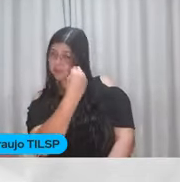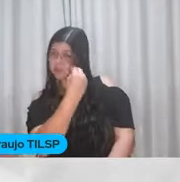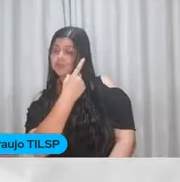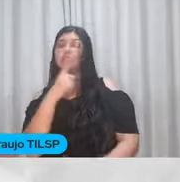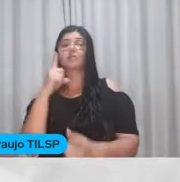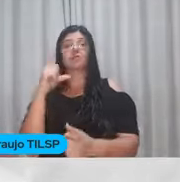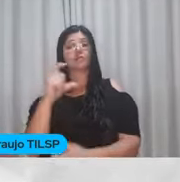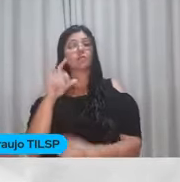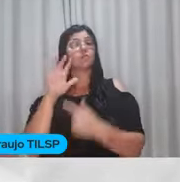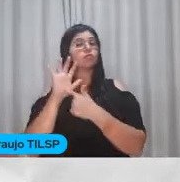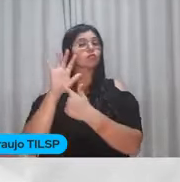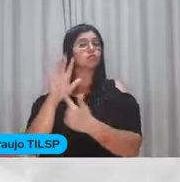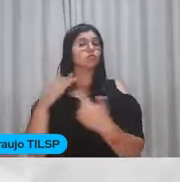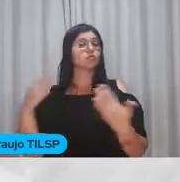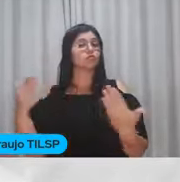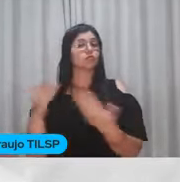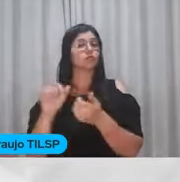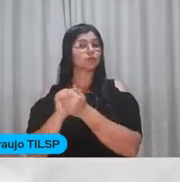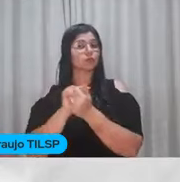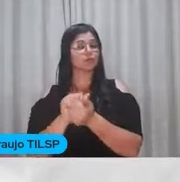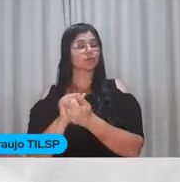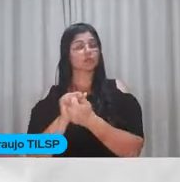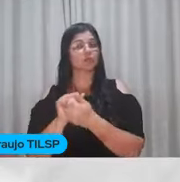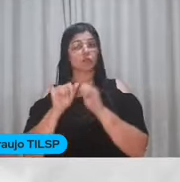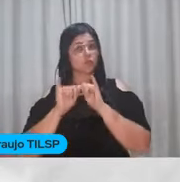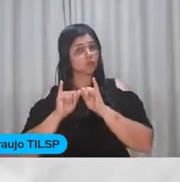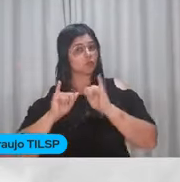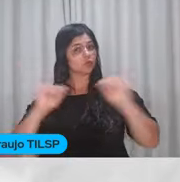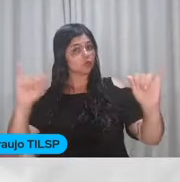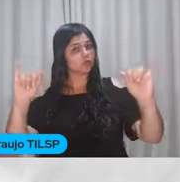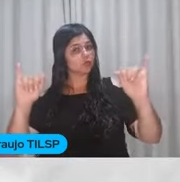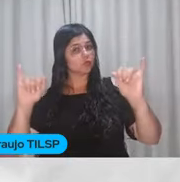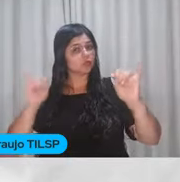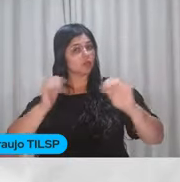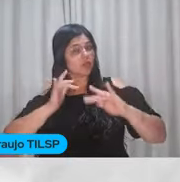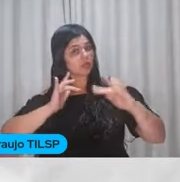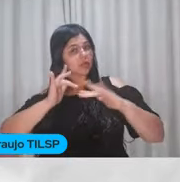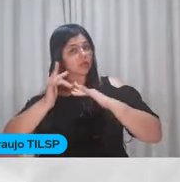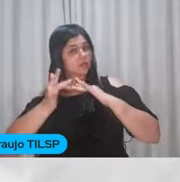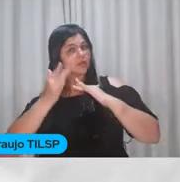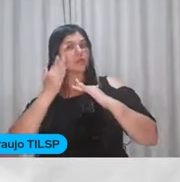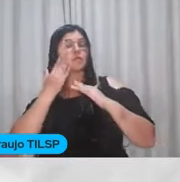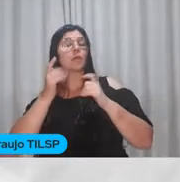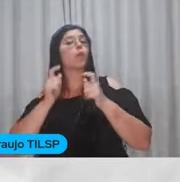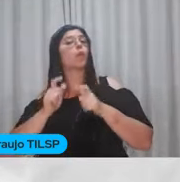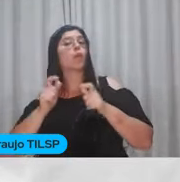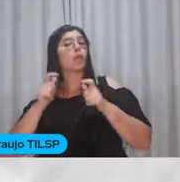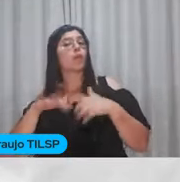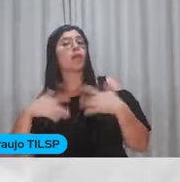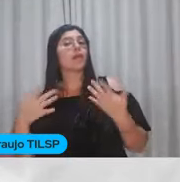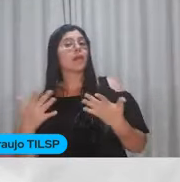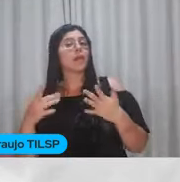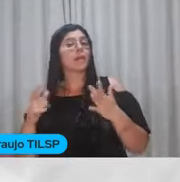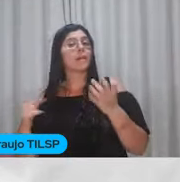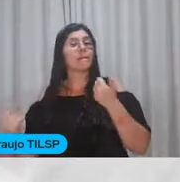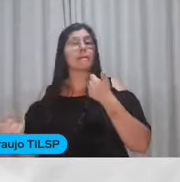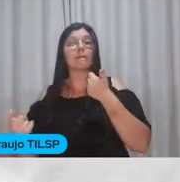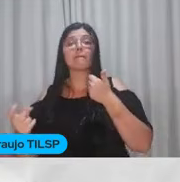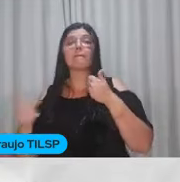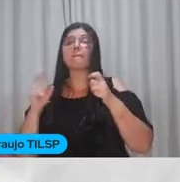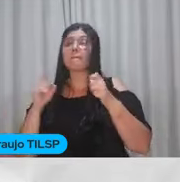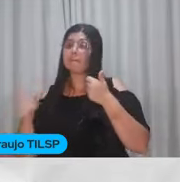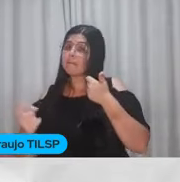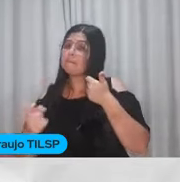Mostrar que está com a gente Divulga lá Naquela rede social Que você sabe qual é E marca O arroba